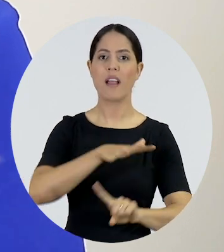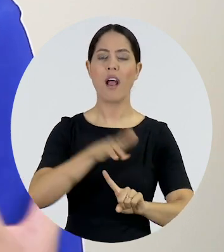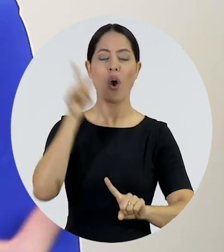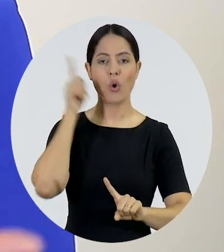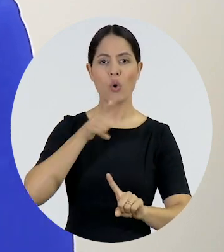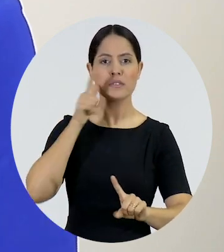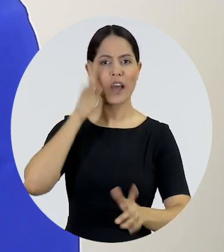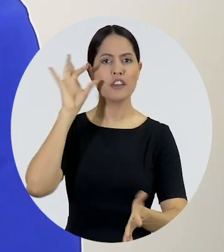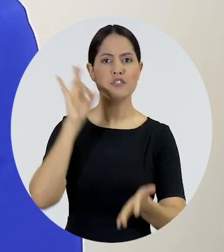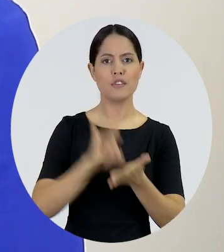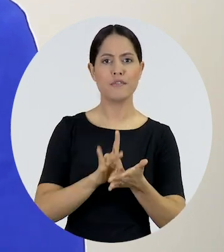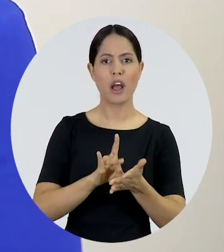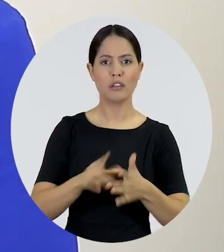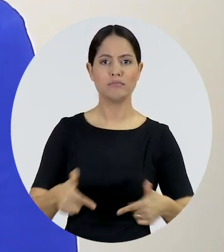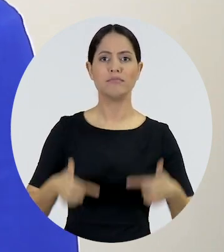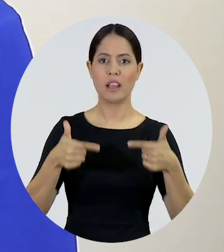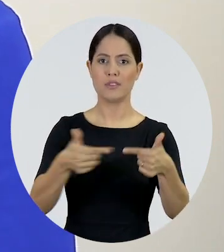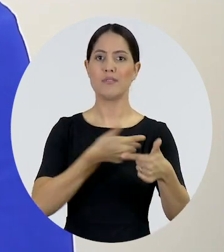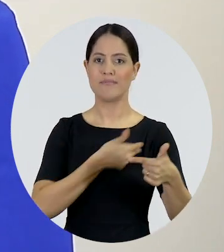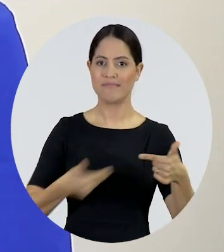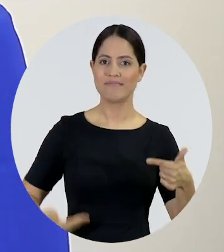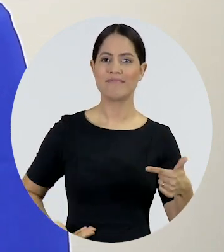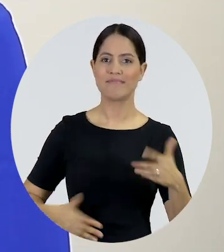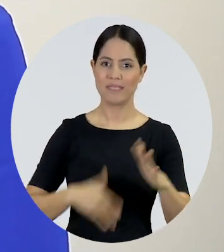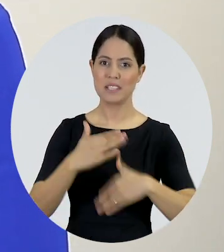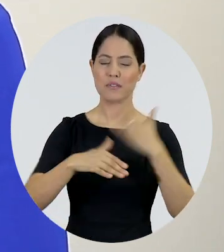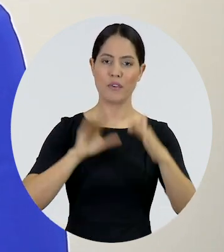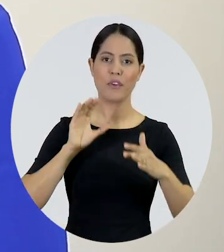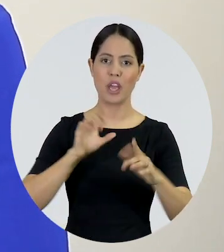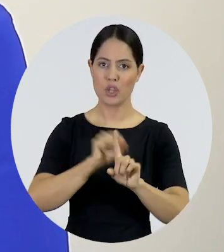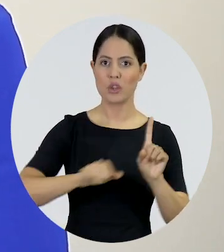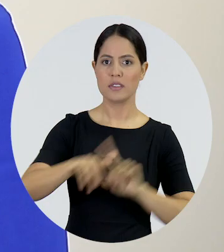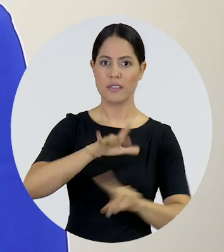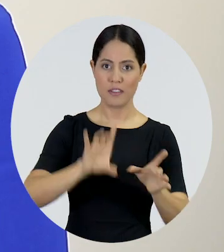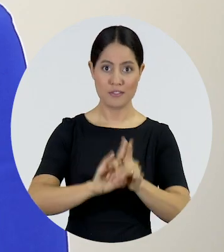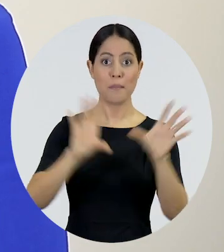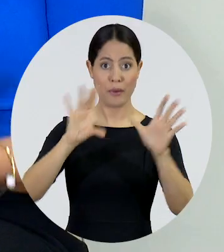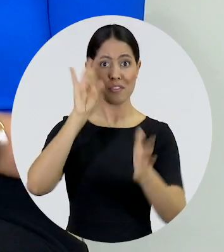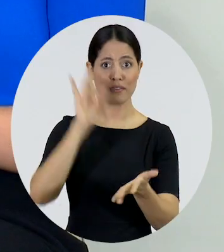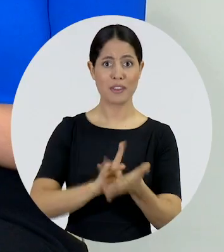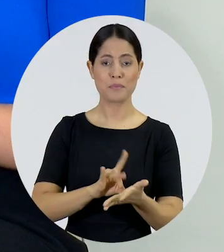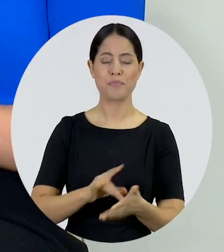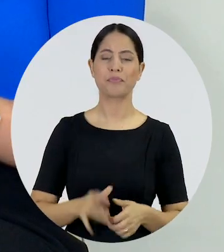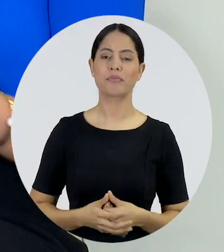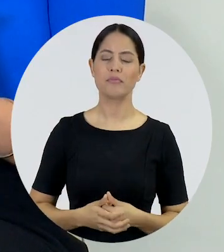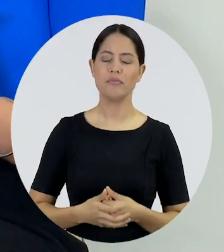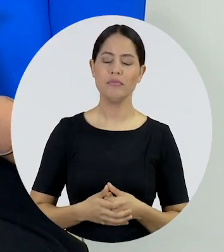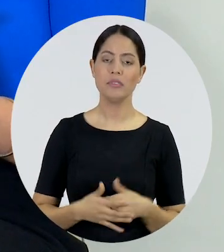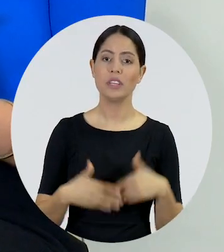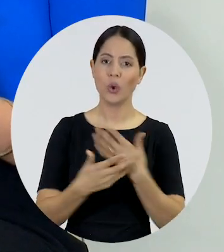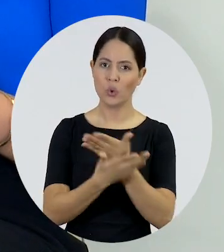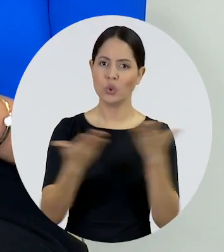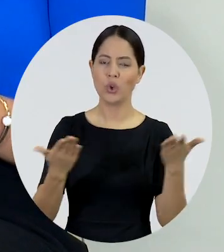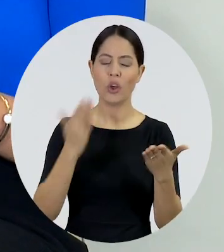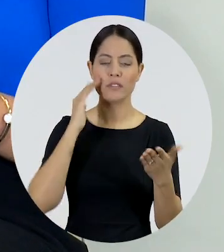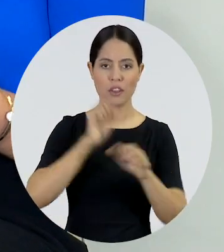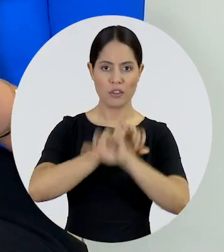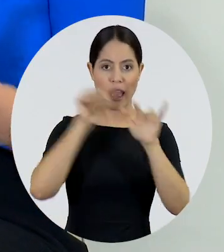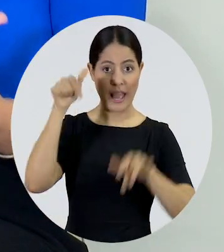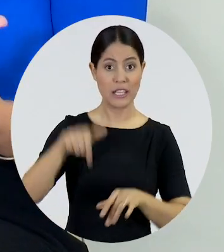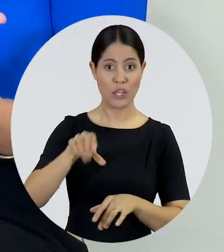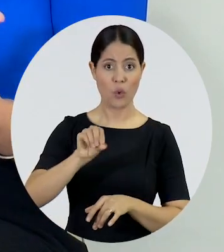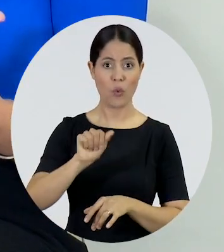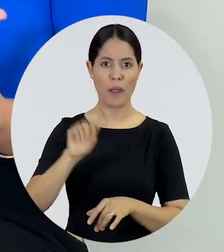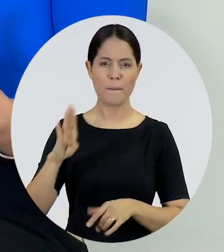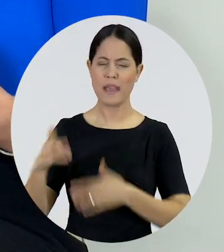públicas, podem se engajar politicamente na construção e na formação de uma sociedade democrática. E a gente entende que a OAB, a